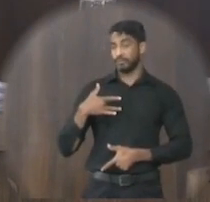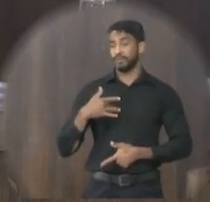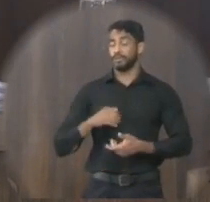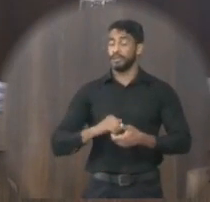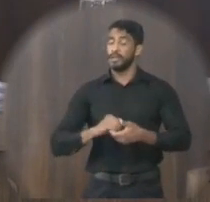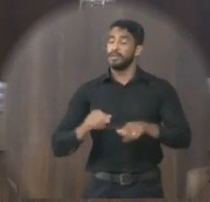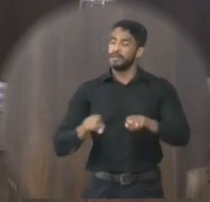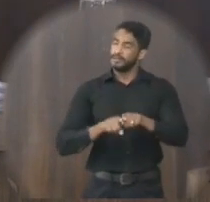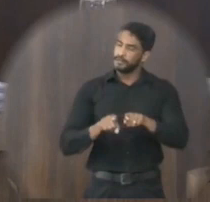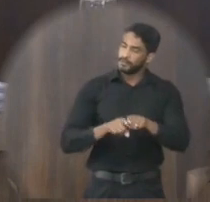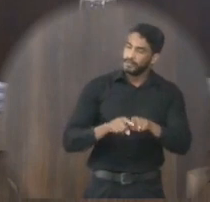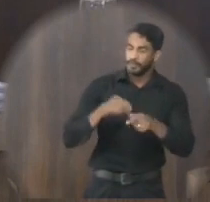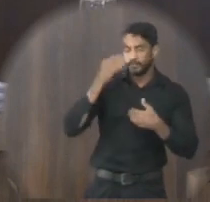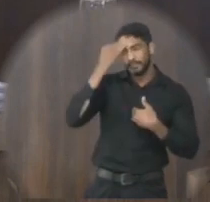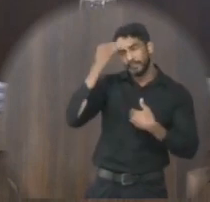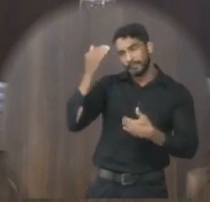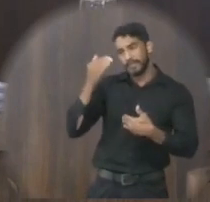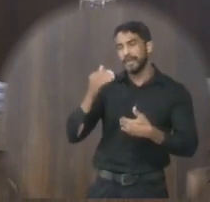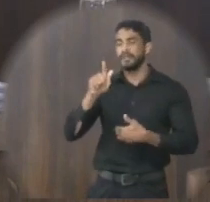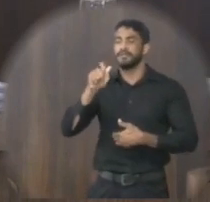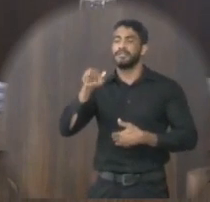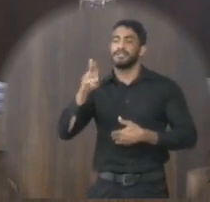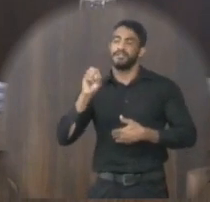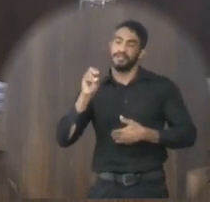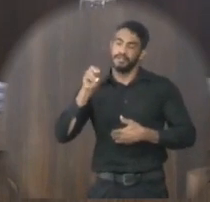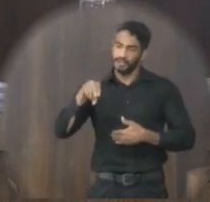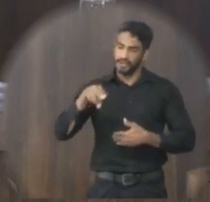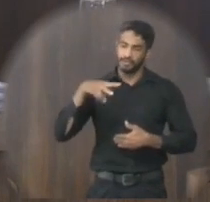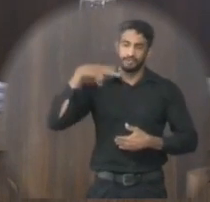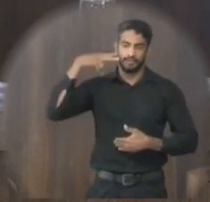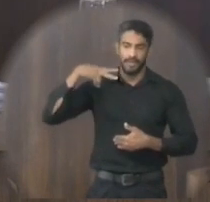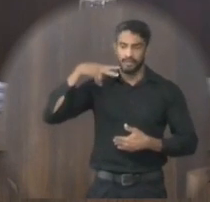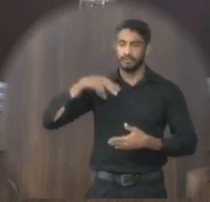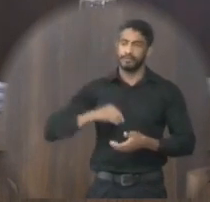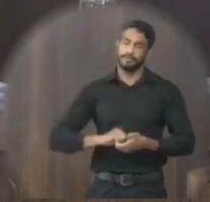de estima E consideração Gerson do Espírito Santo de Souza Vereador